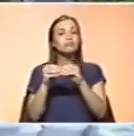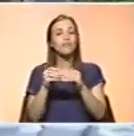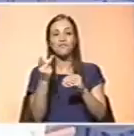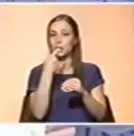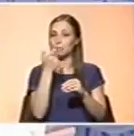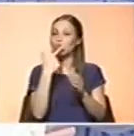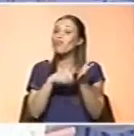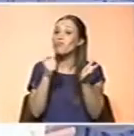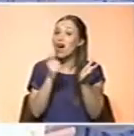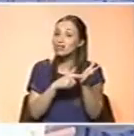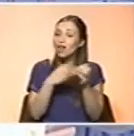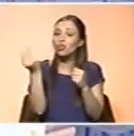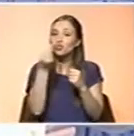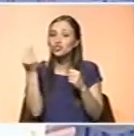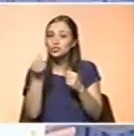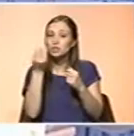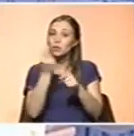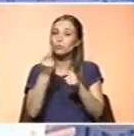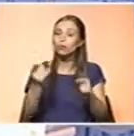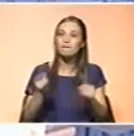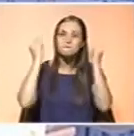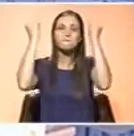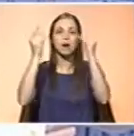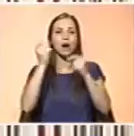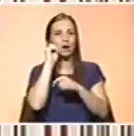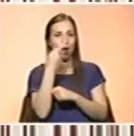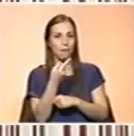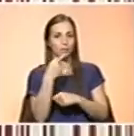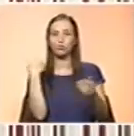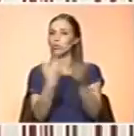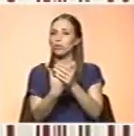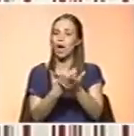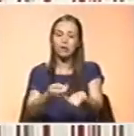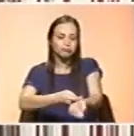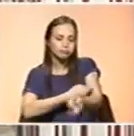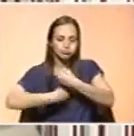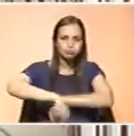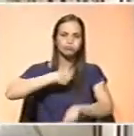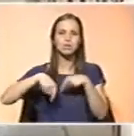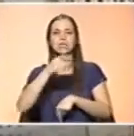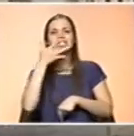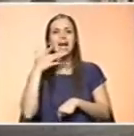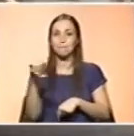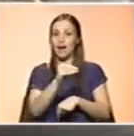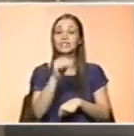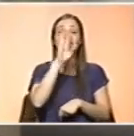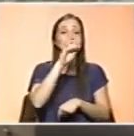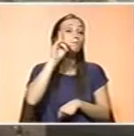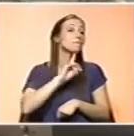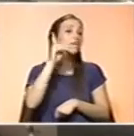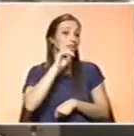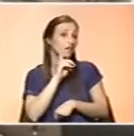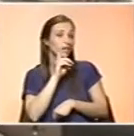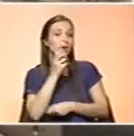falta nesta idade, em que o crescimento rápido leva ao enorme aumento do volume sanguíneo e, no caso das raparigas, as perdas